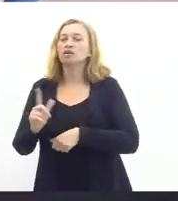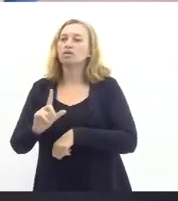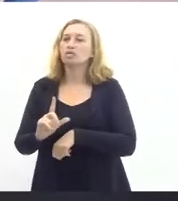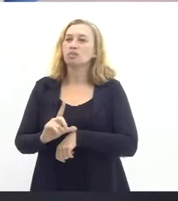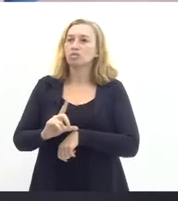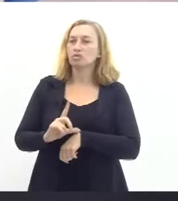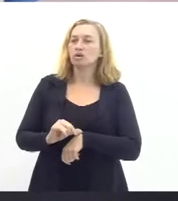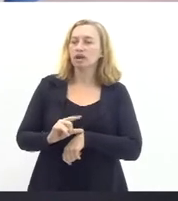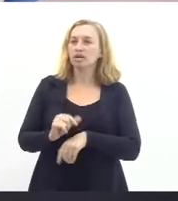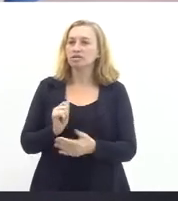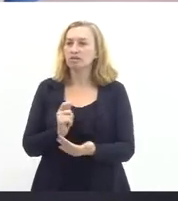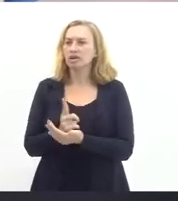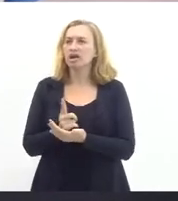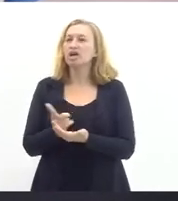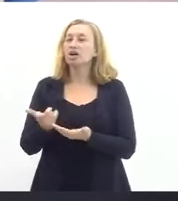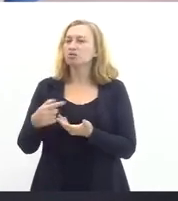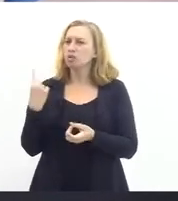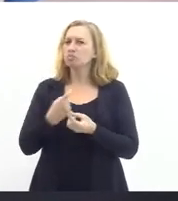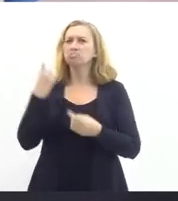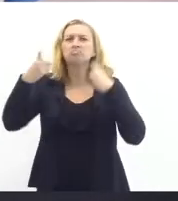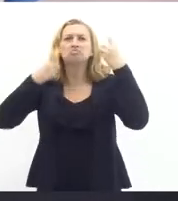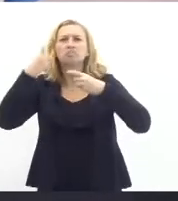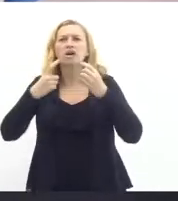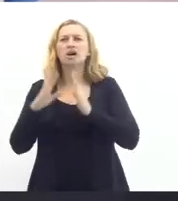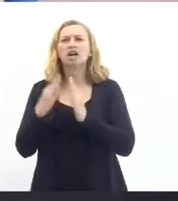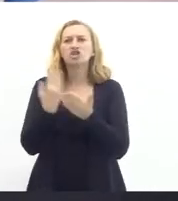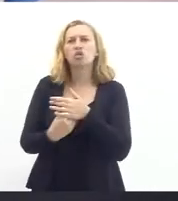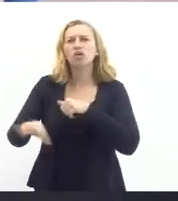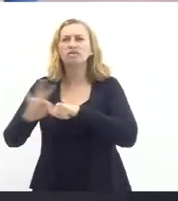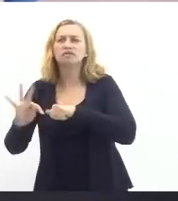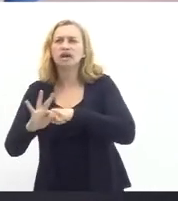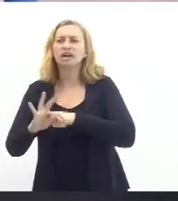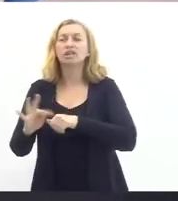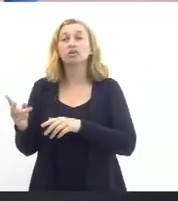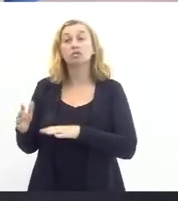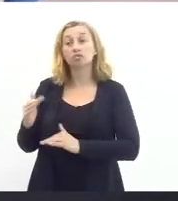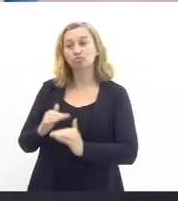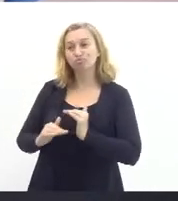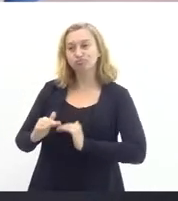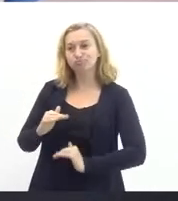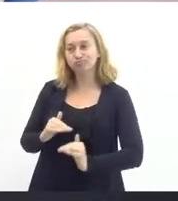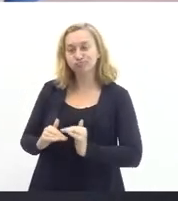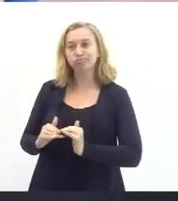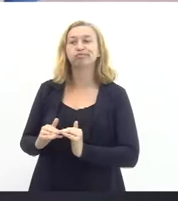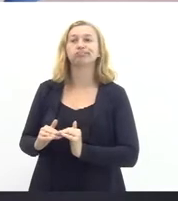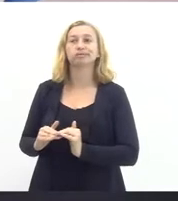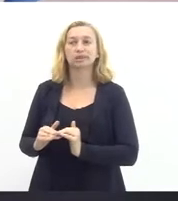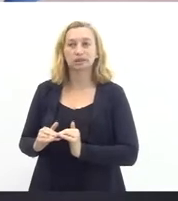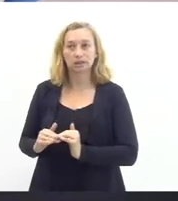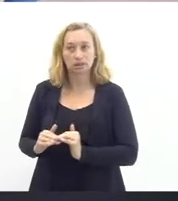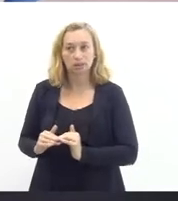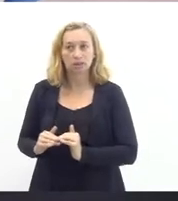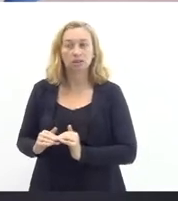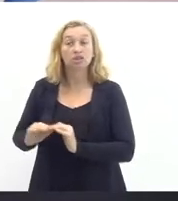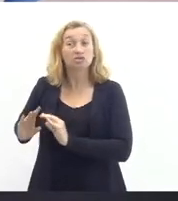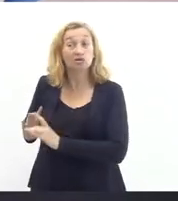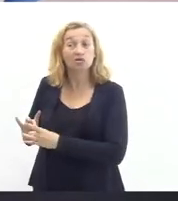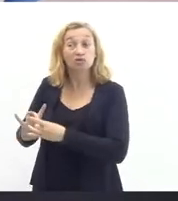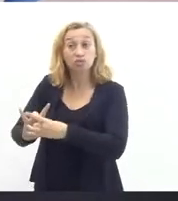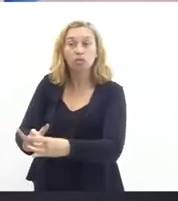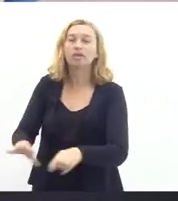E a gente está preocupado, porque, o que nos parece, a Faietec tem vivenciado um processo de redimensionamento muito vinculado